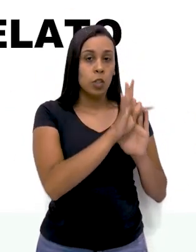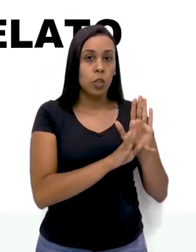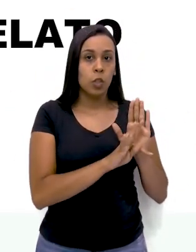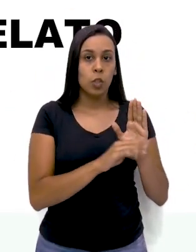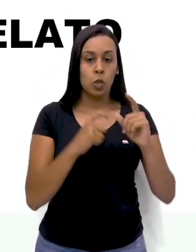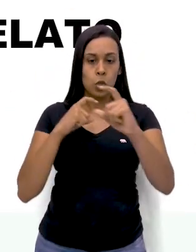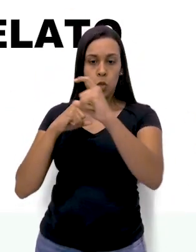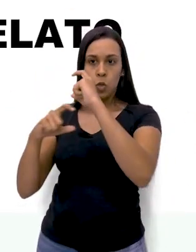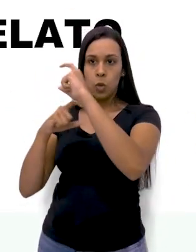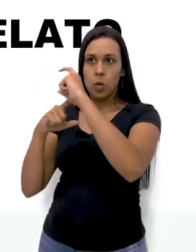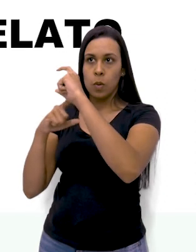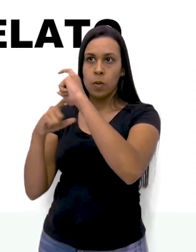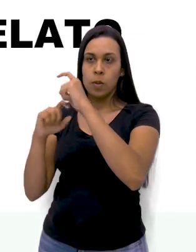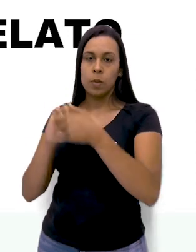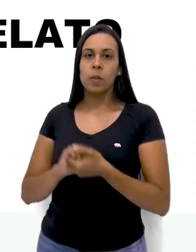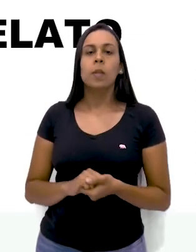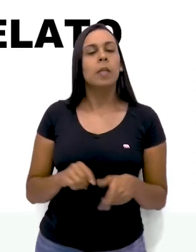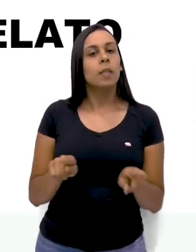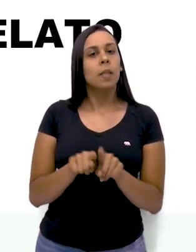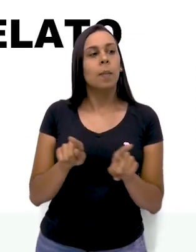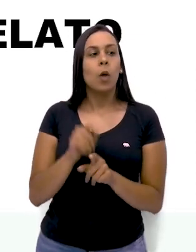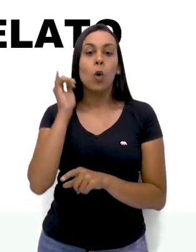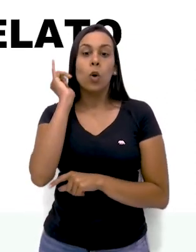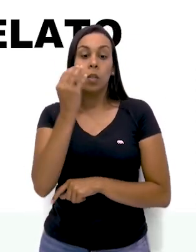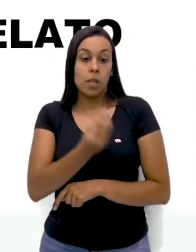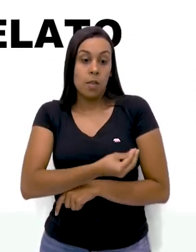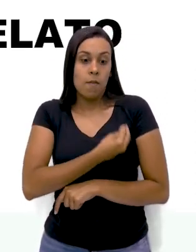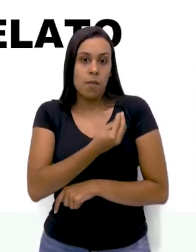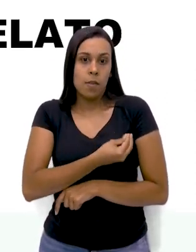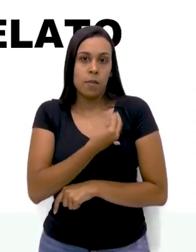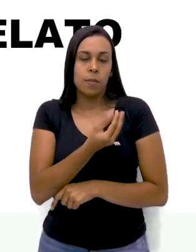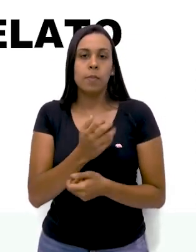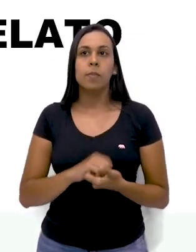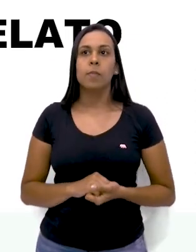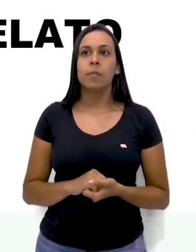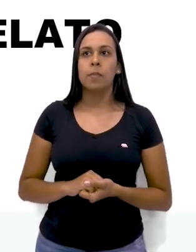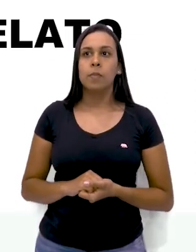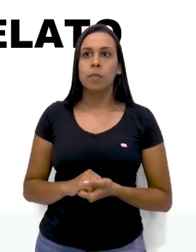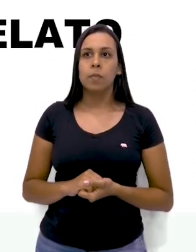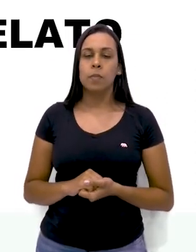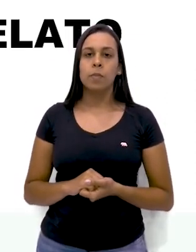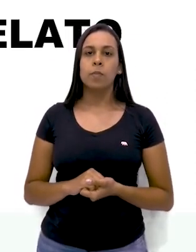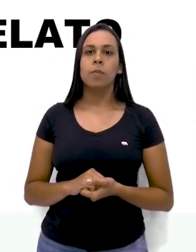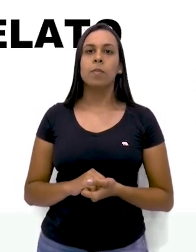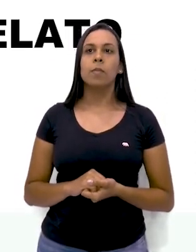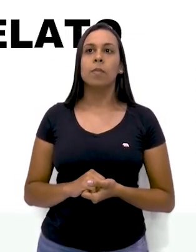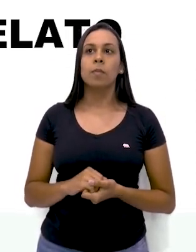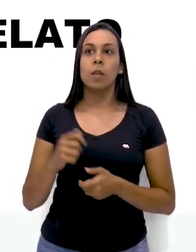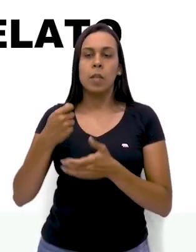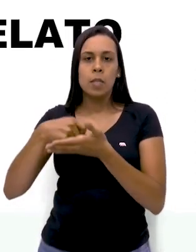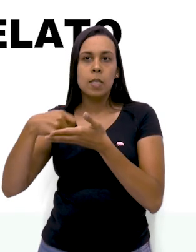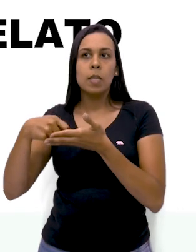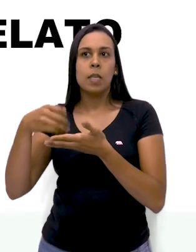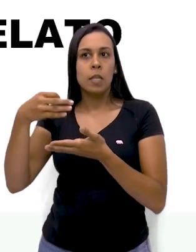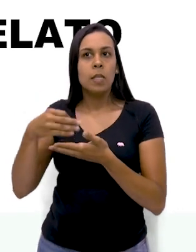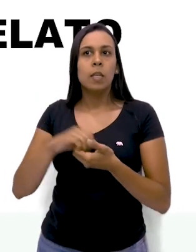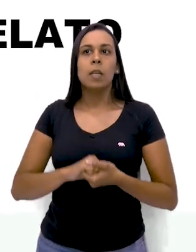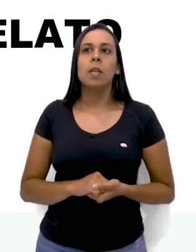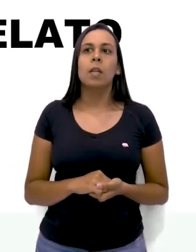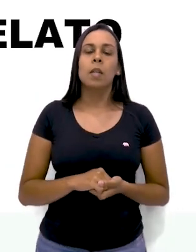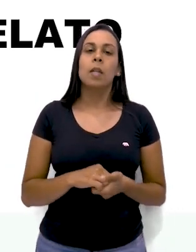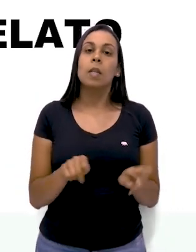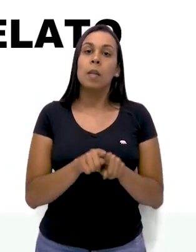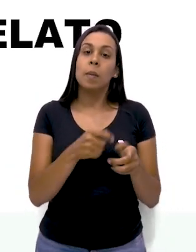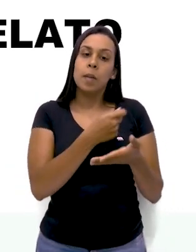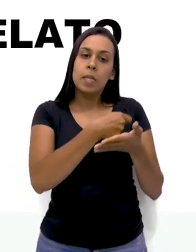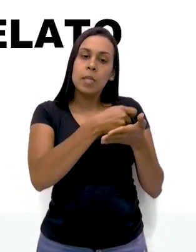História em quadrinhos. E relato pessoal. Ortografia regular. Escrita dos gêneros, né?